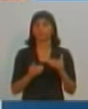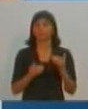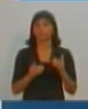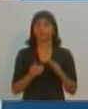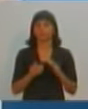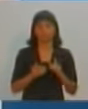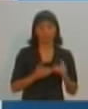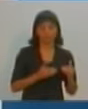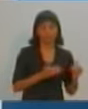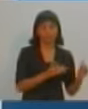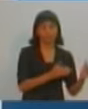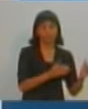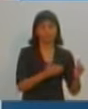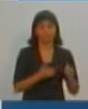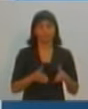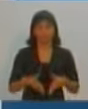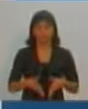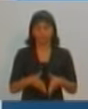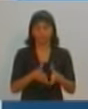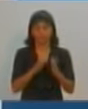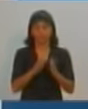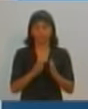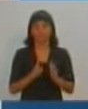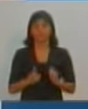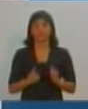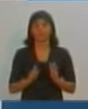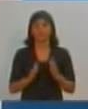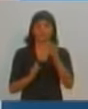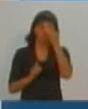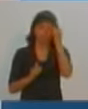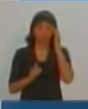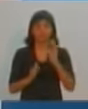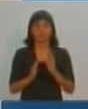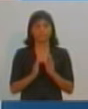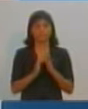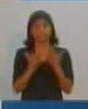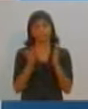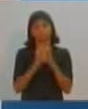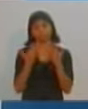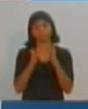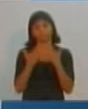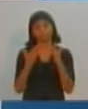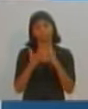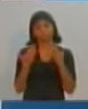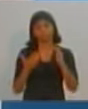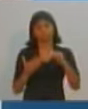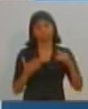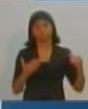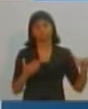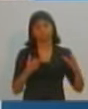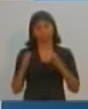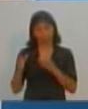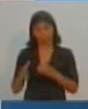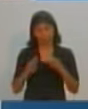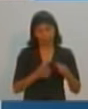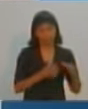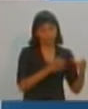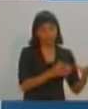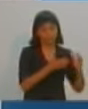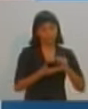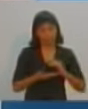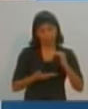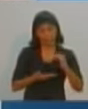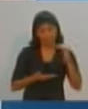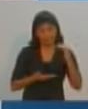rede de proteção efetiva para a população mais vulnerável. No nosso governo, como prefeita, vou ampliar esse trabalho,